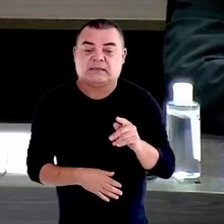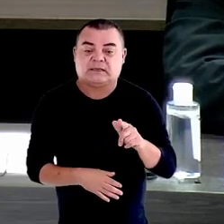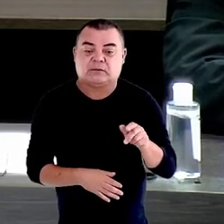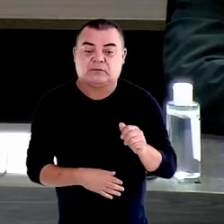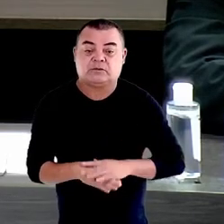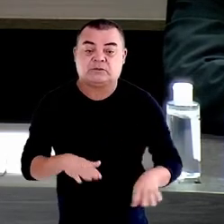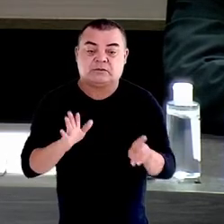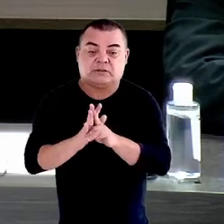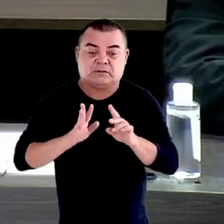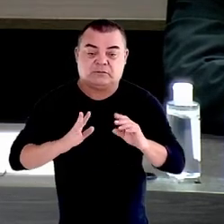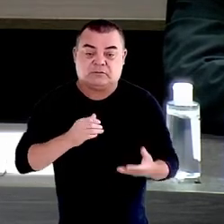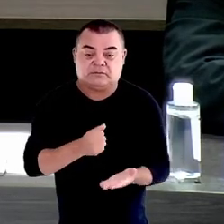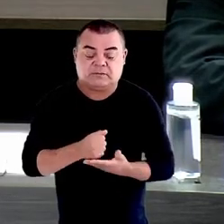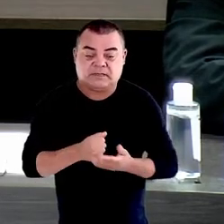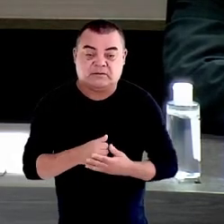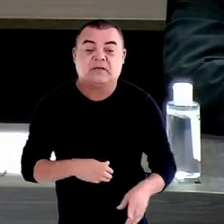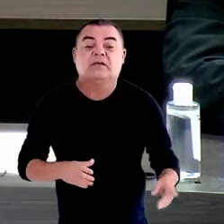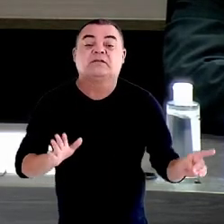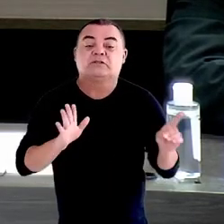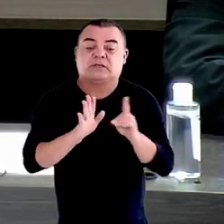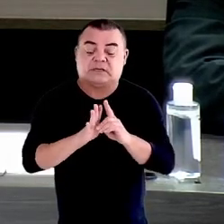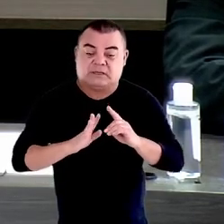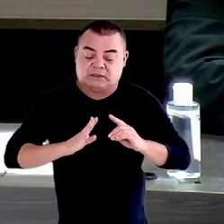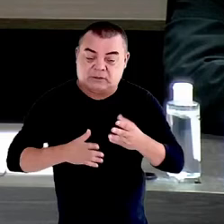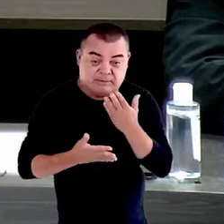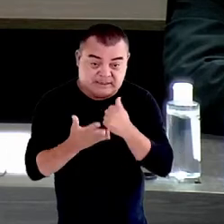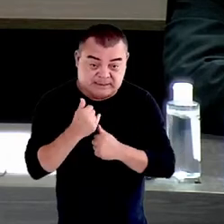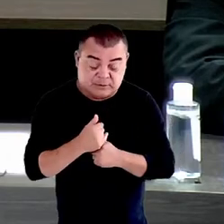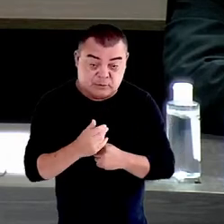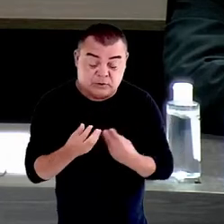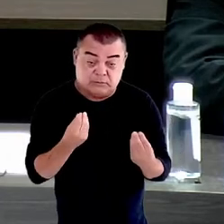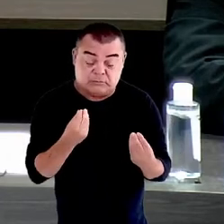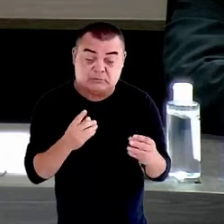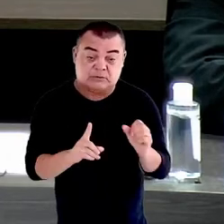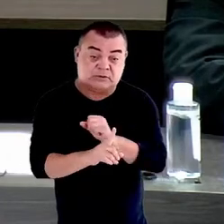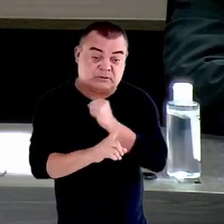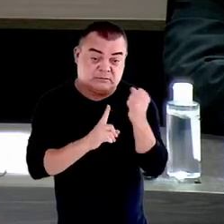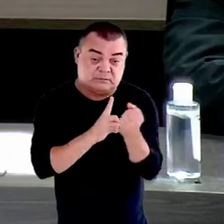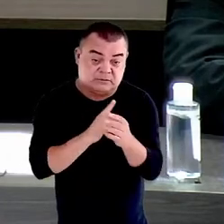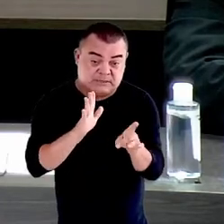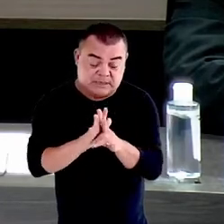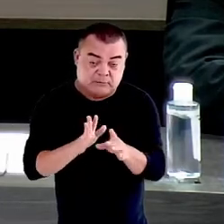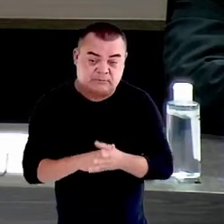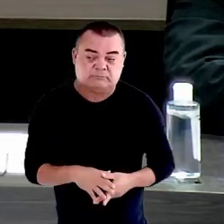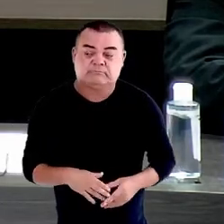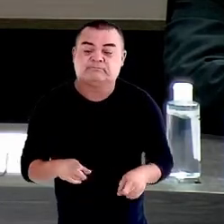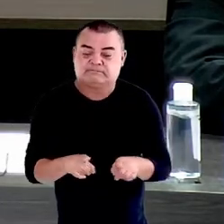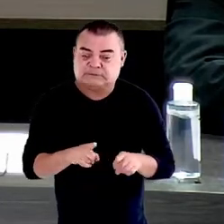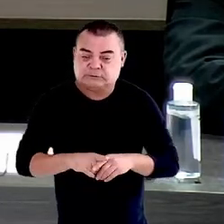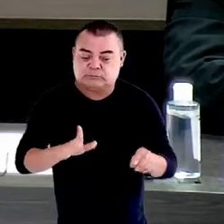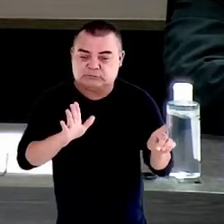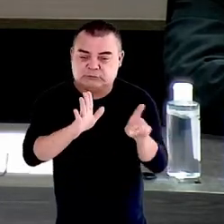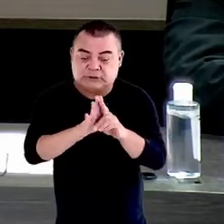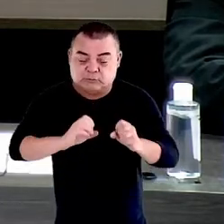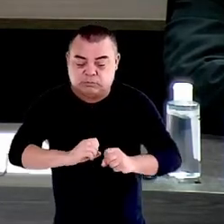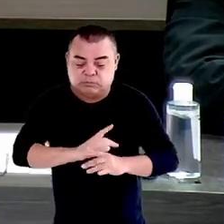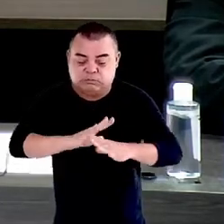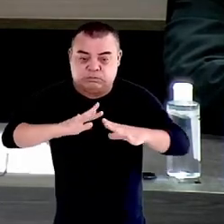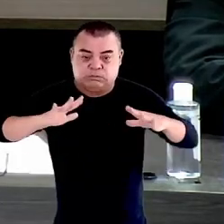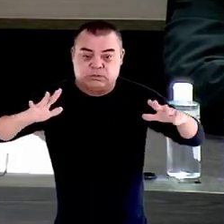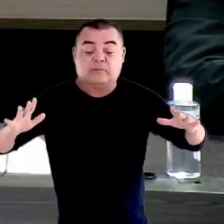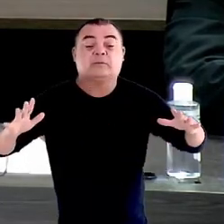à alimentação como um direito social. E, nesse sentido, há um direito amplo à alimentação que passa